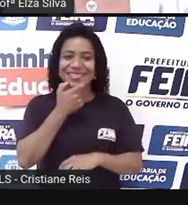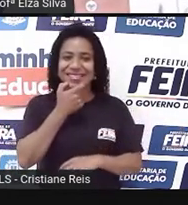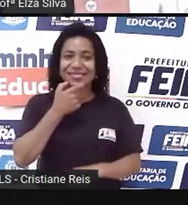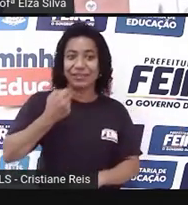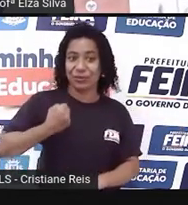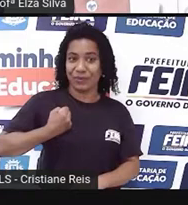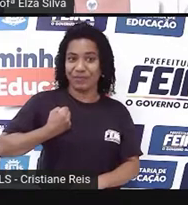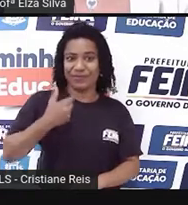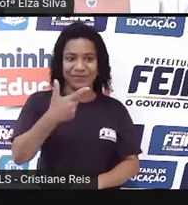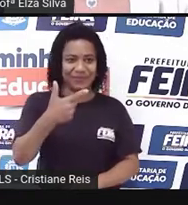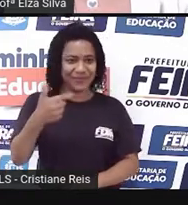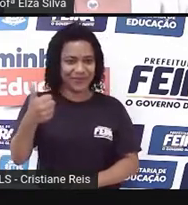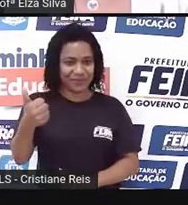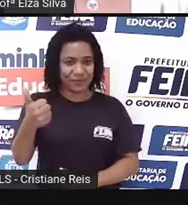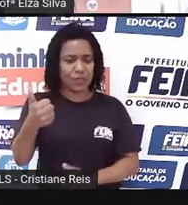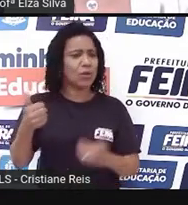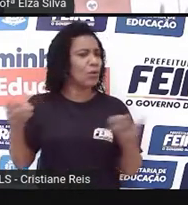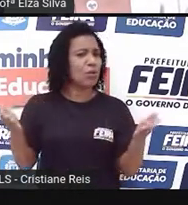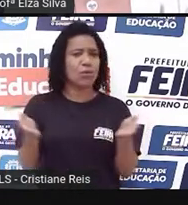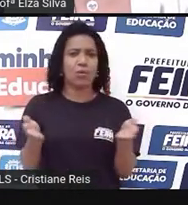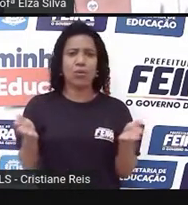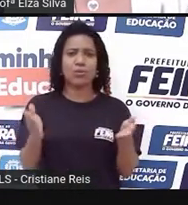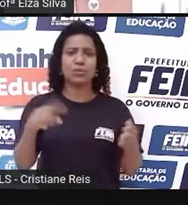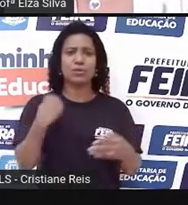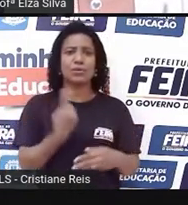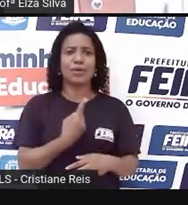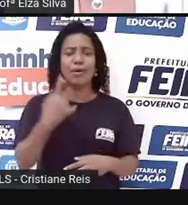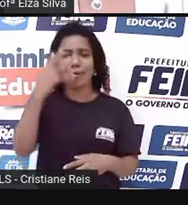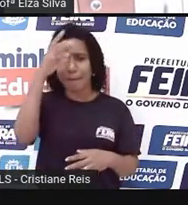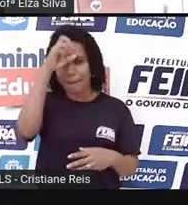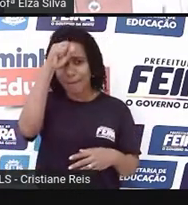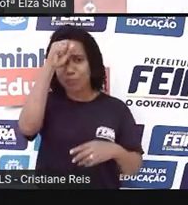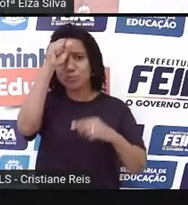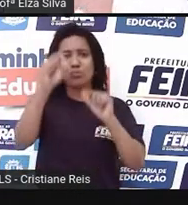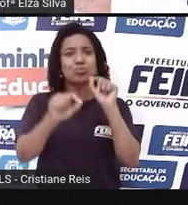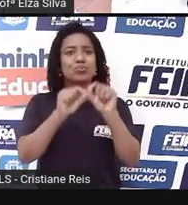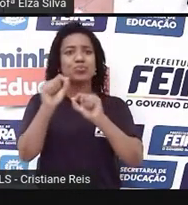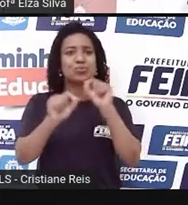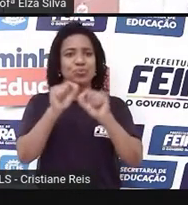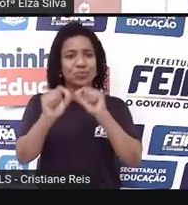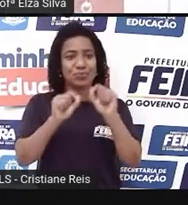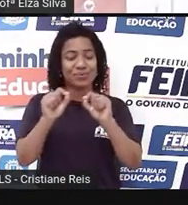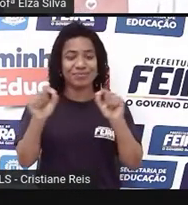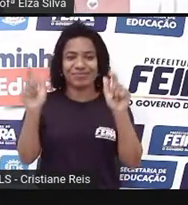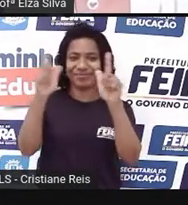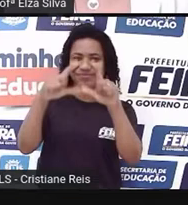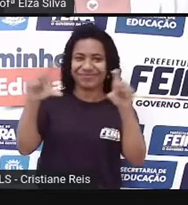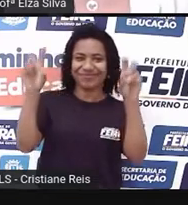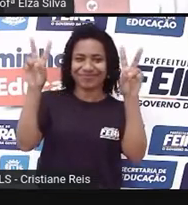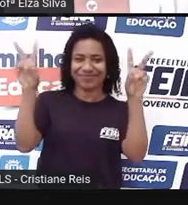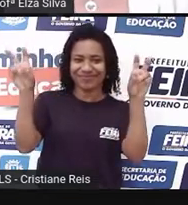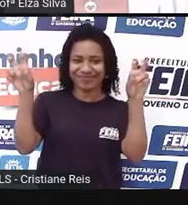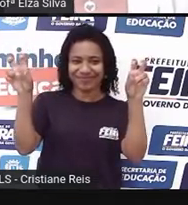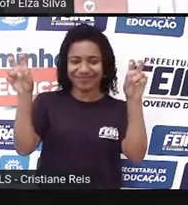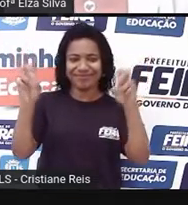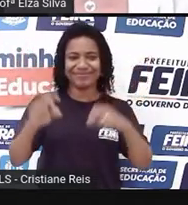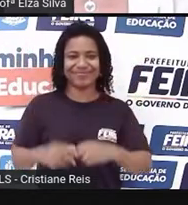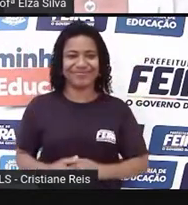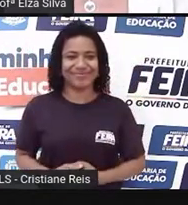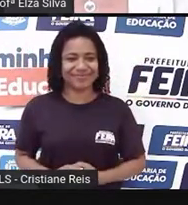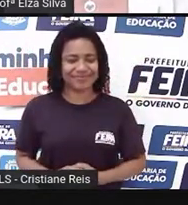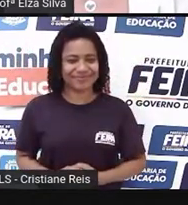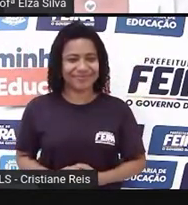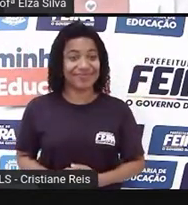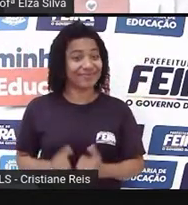Ok? E o que nós vamos estudar hoje? Personal, presentation, in a letter or in a